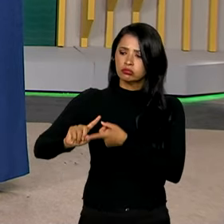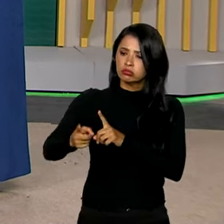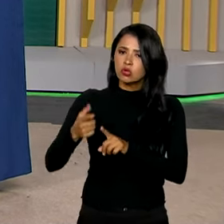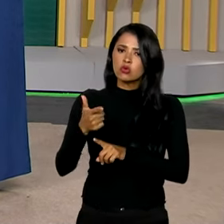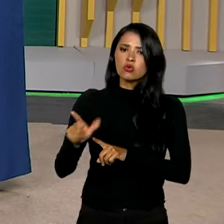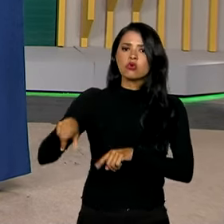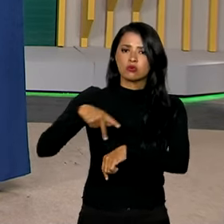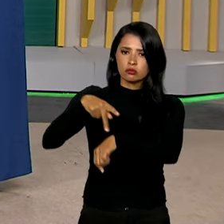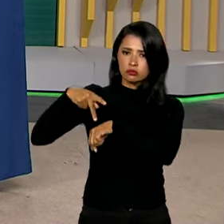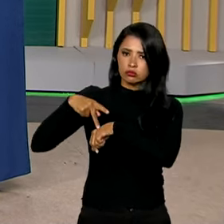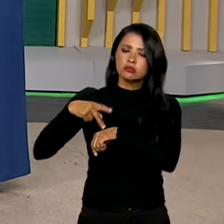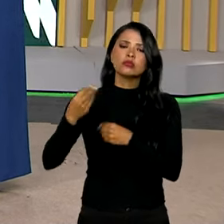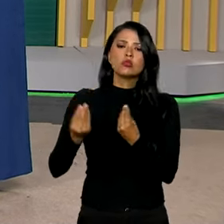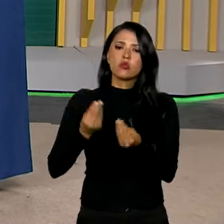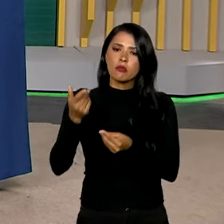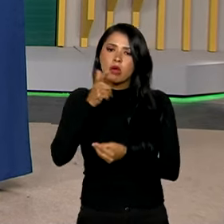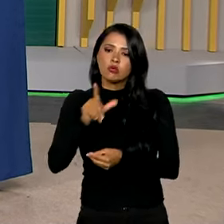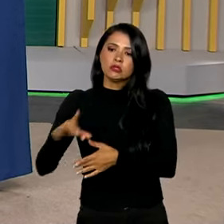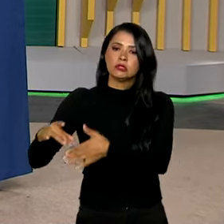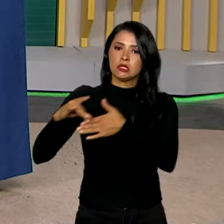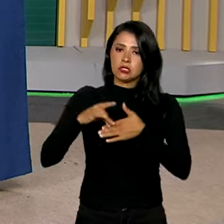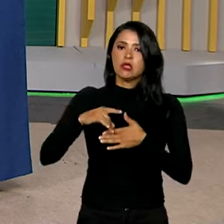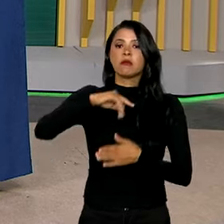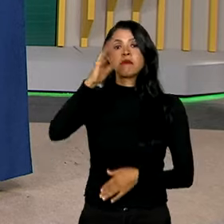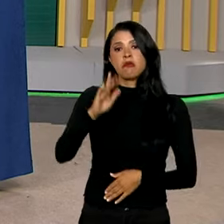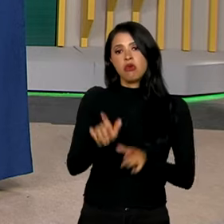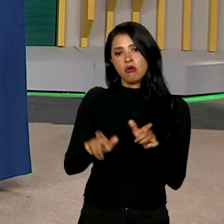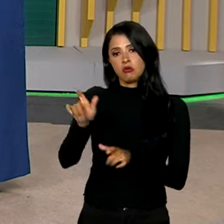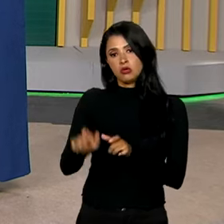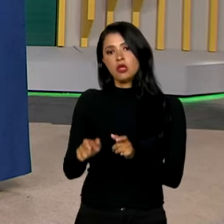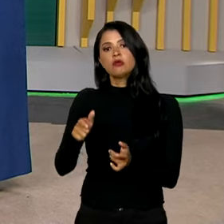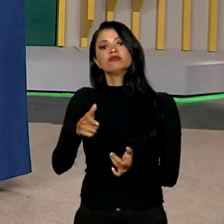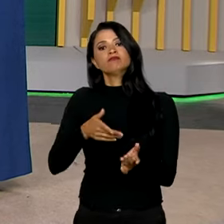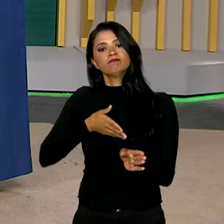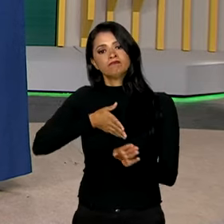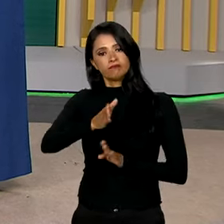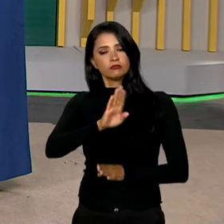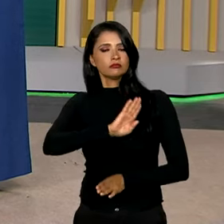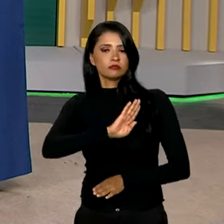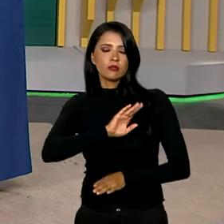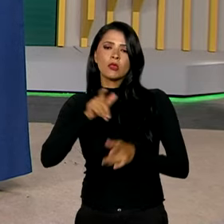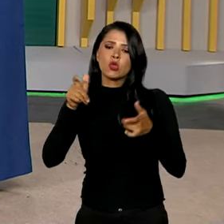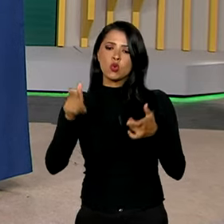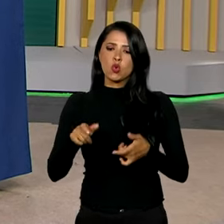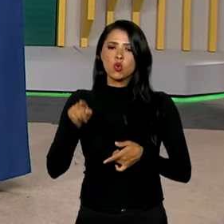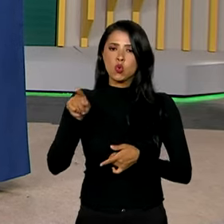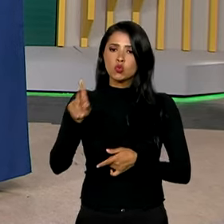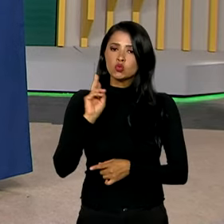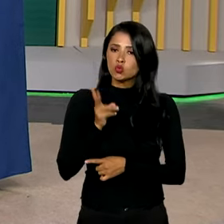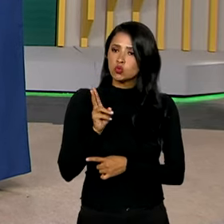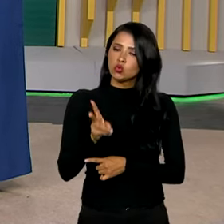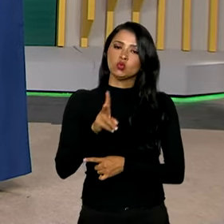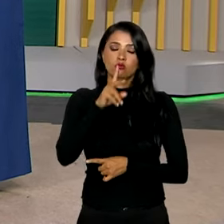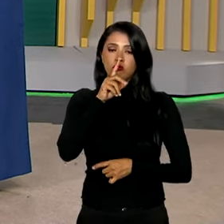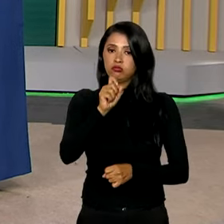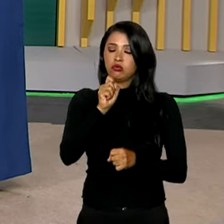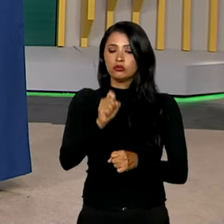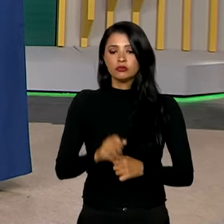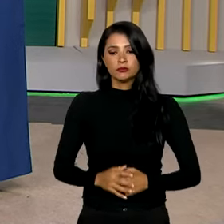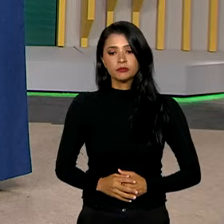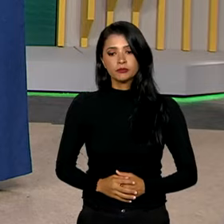com outros países para trazer de volta brasileiros que estão na faixa de Gaza, onde o conflito segue intenso.